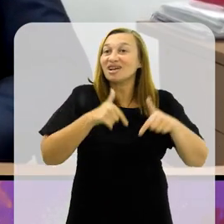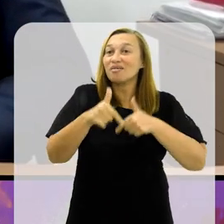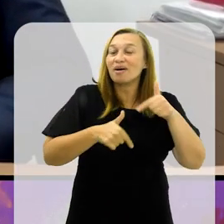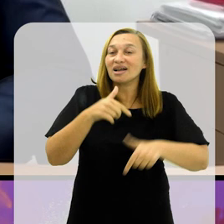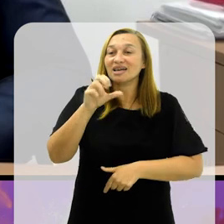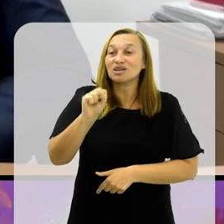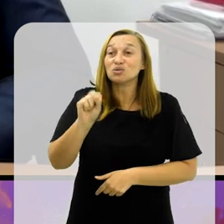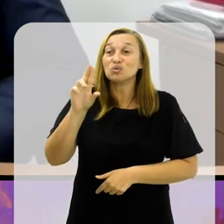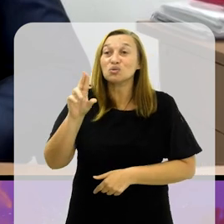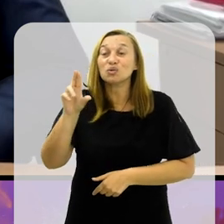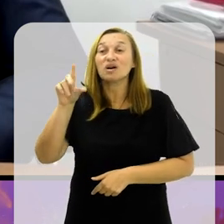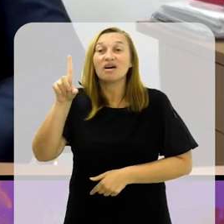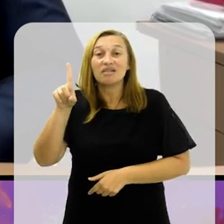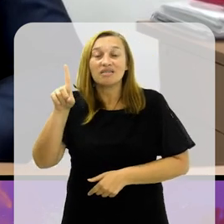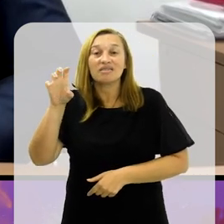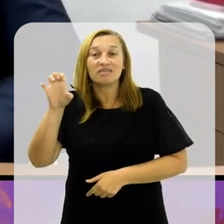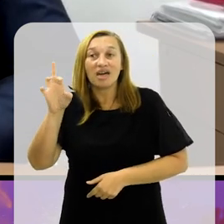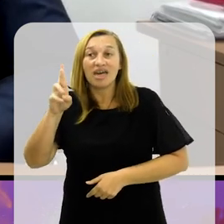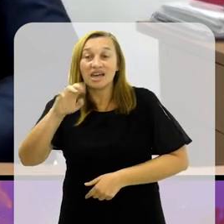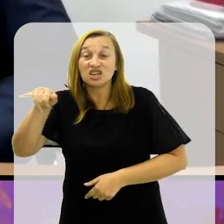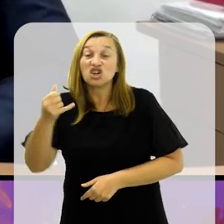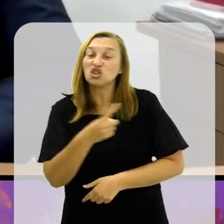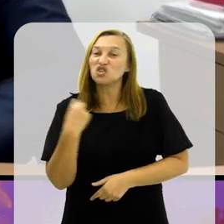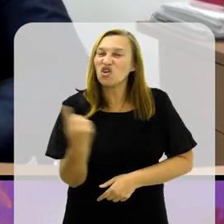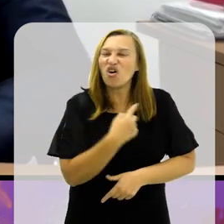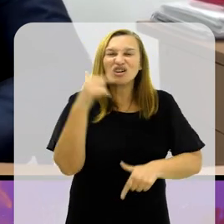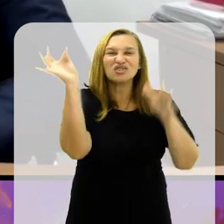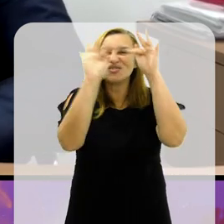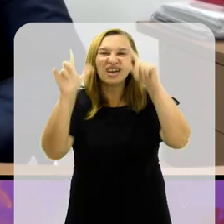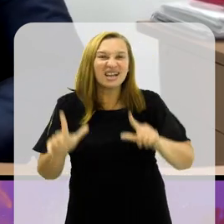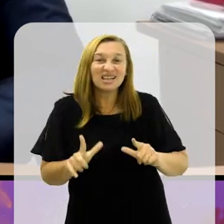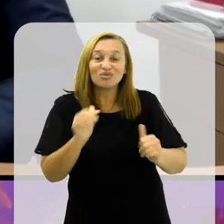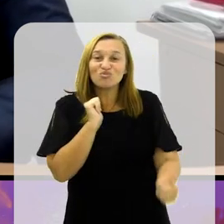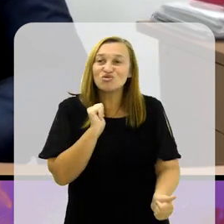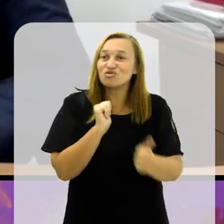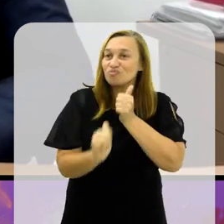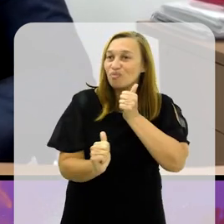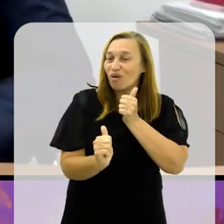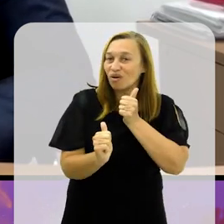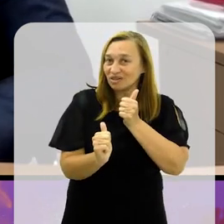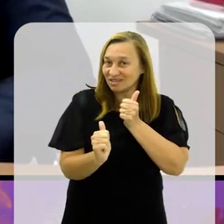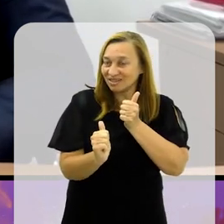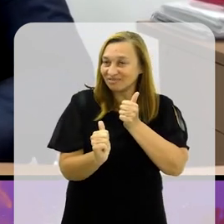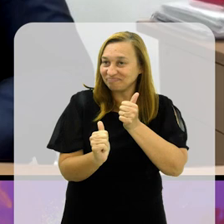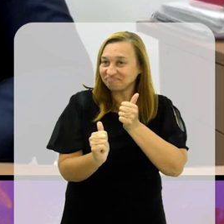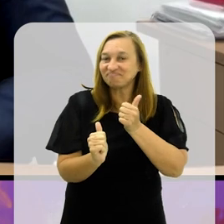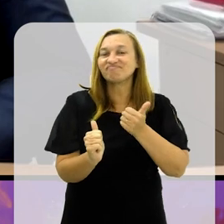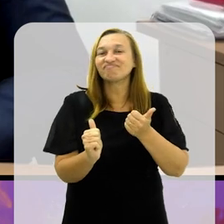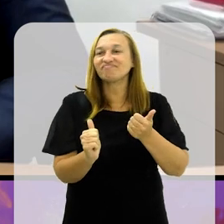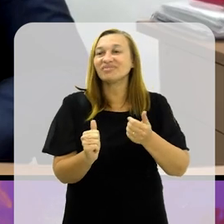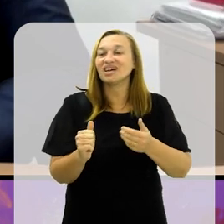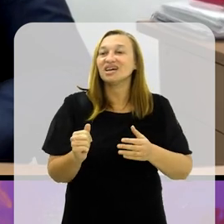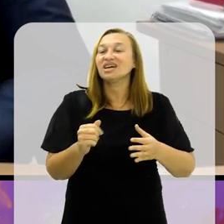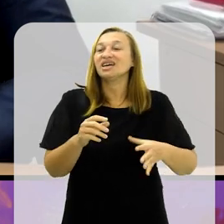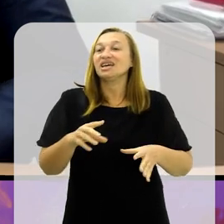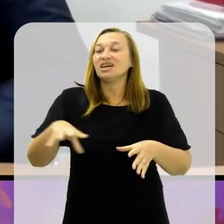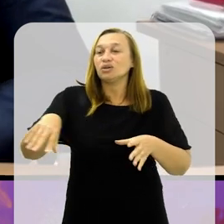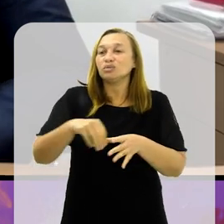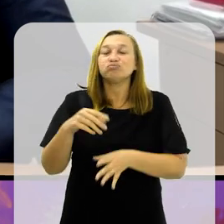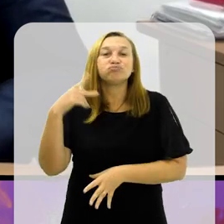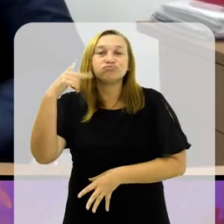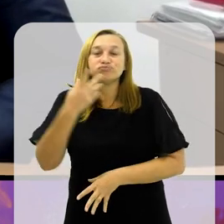poder dizer o quanto nós estamos felizes em fazer do esporte um canhão para políticas